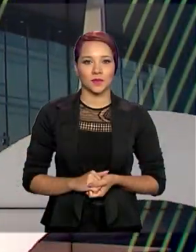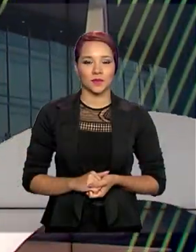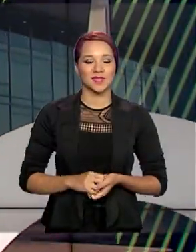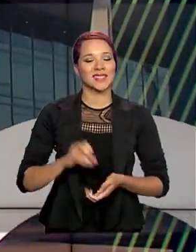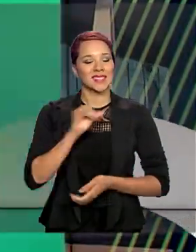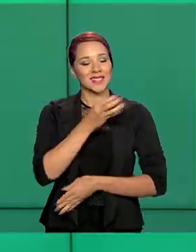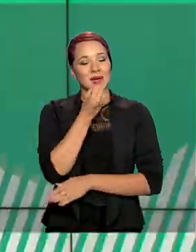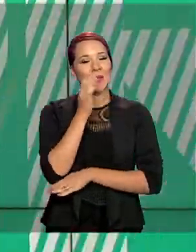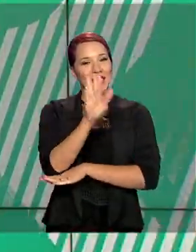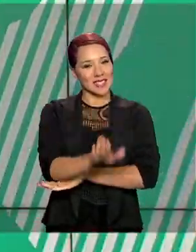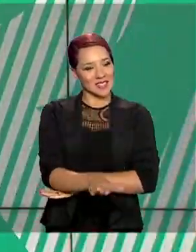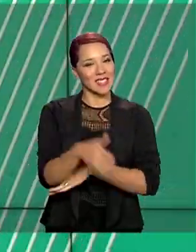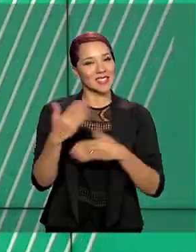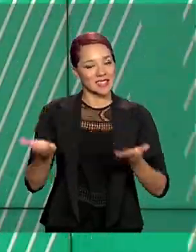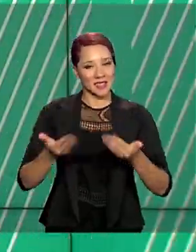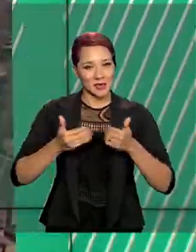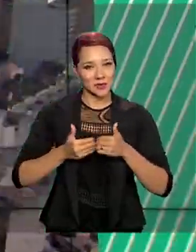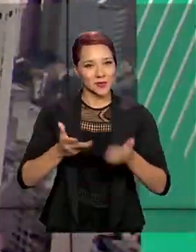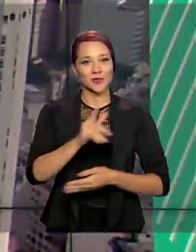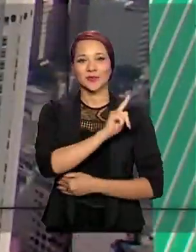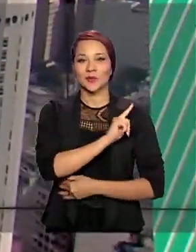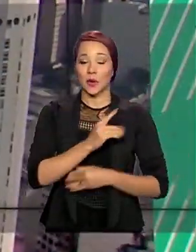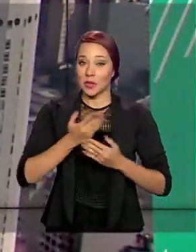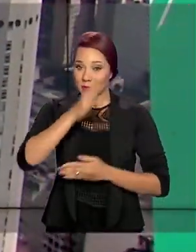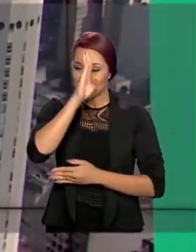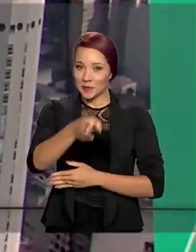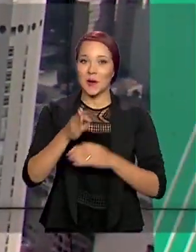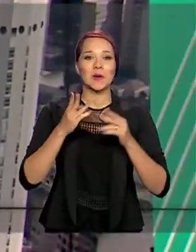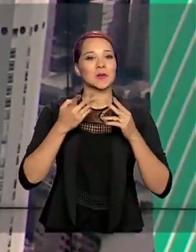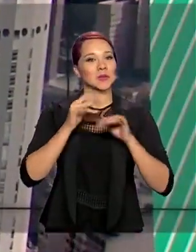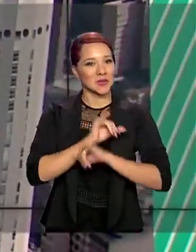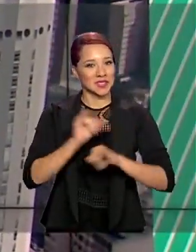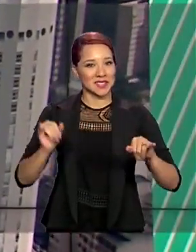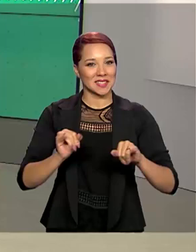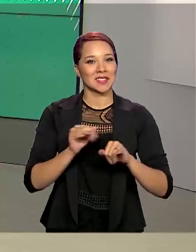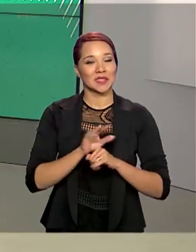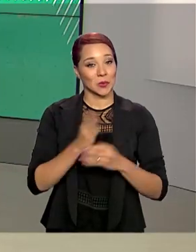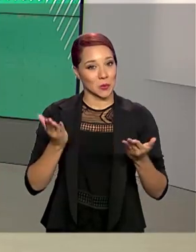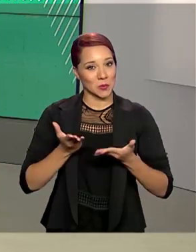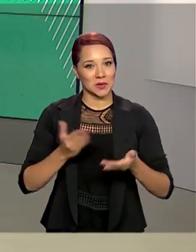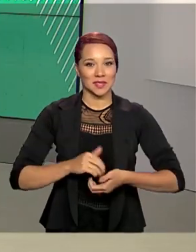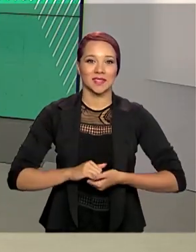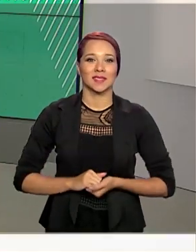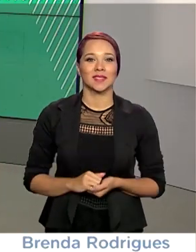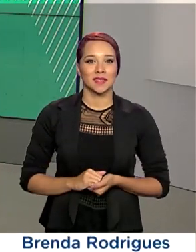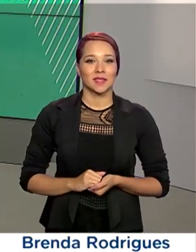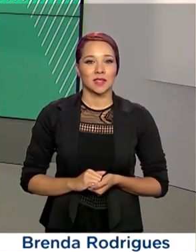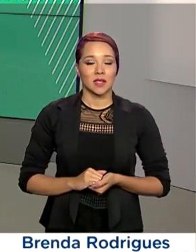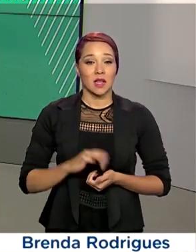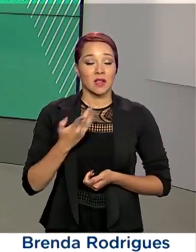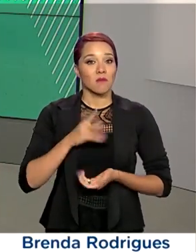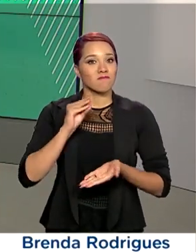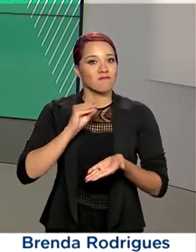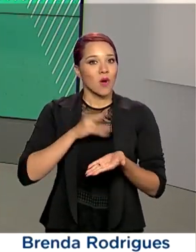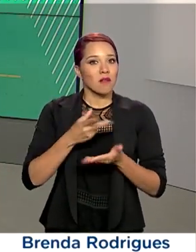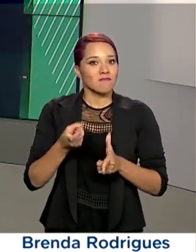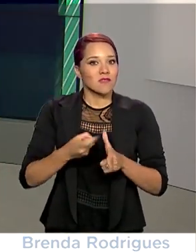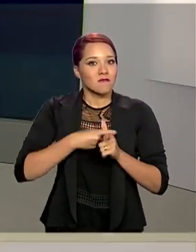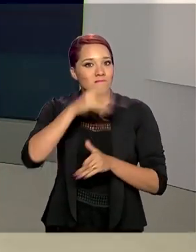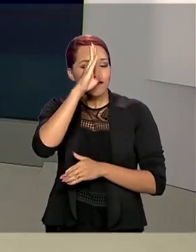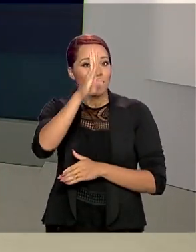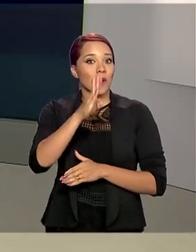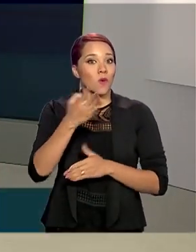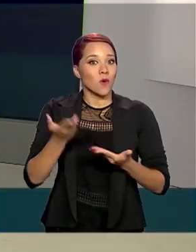Olá, boa tarde. Já estamos de volta com as principais notícias do dia. O déficit primário do governo